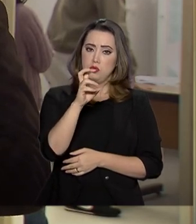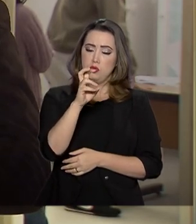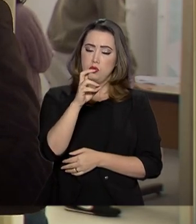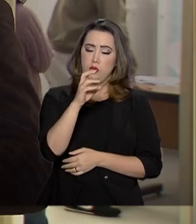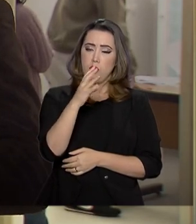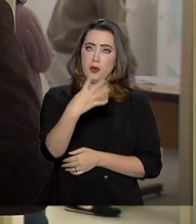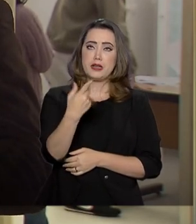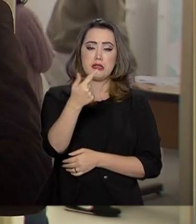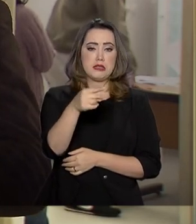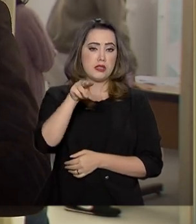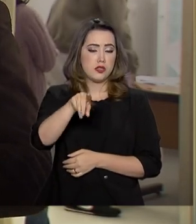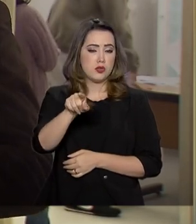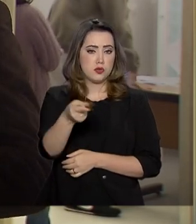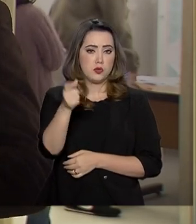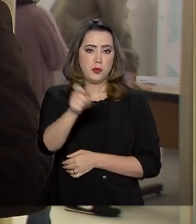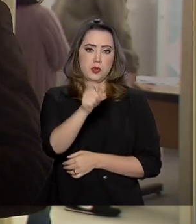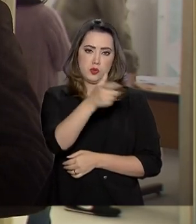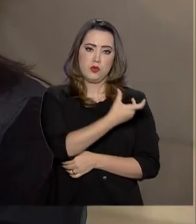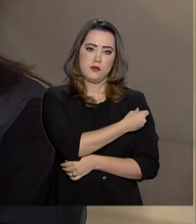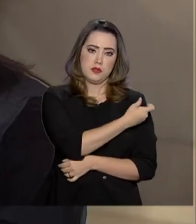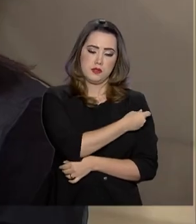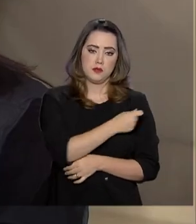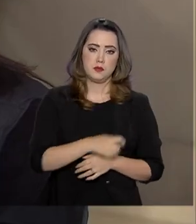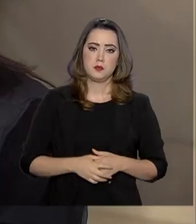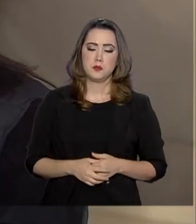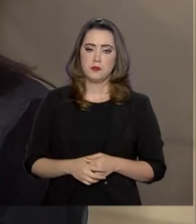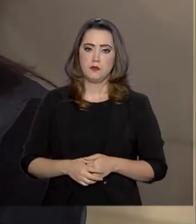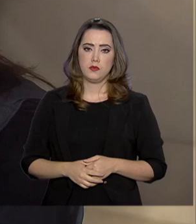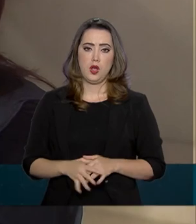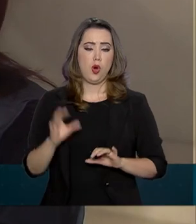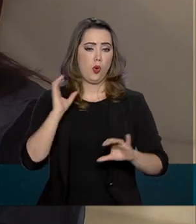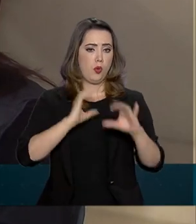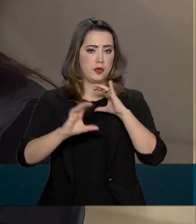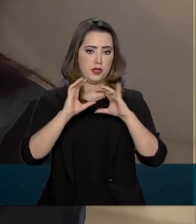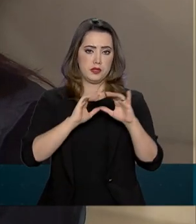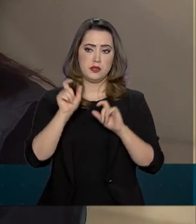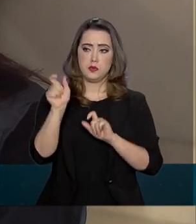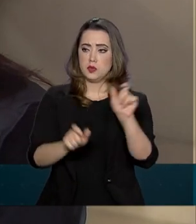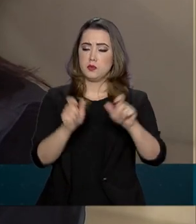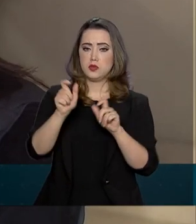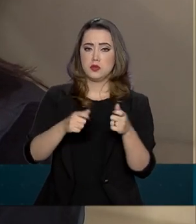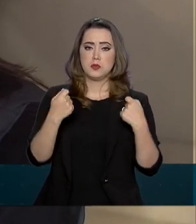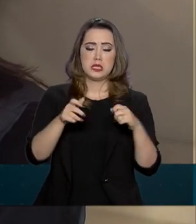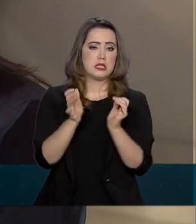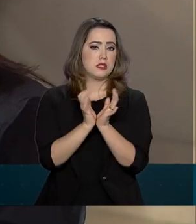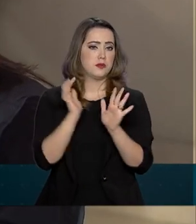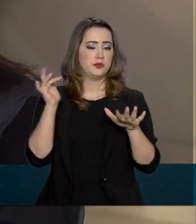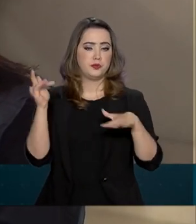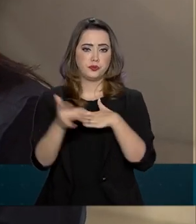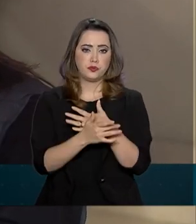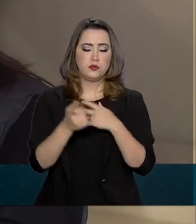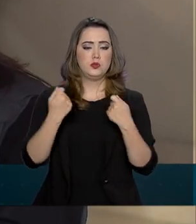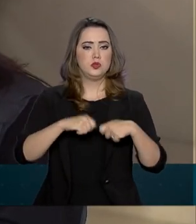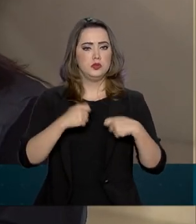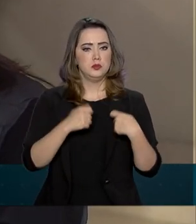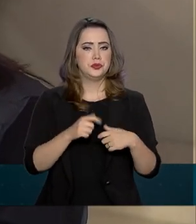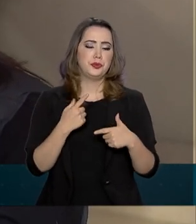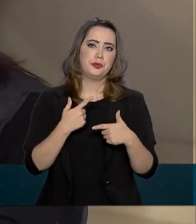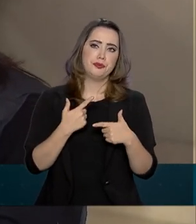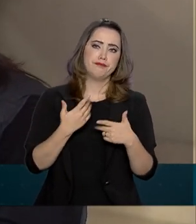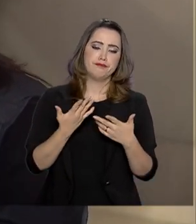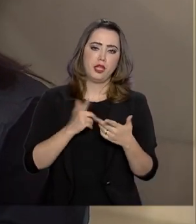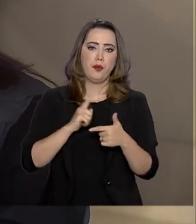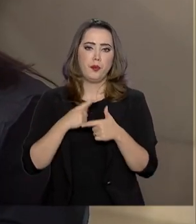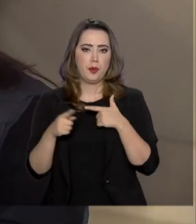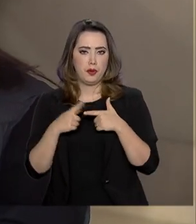mil pessoas tomaram a vacina. A comunicação hoje para essa população tem que ser em mídias sociais. Então você tem um problema, um